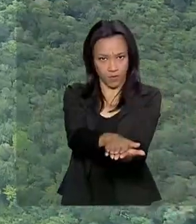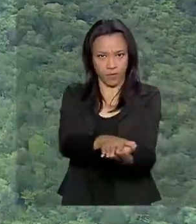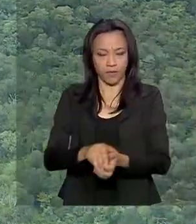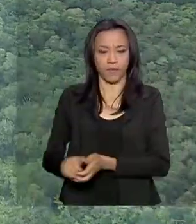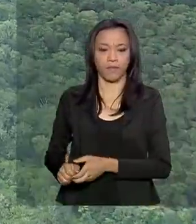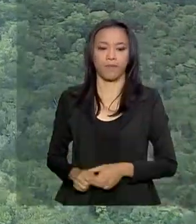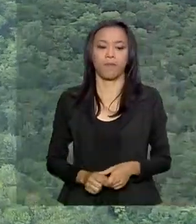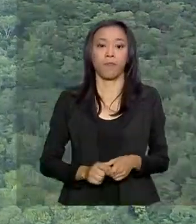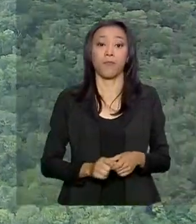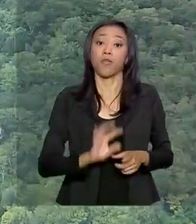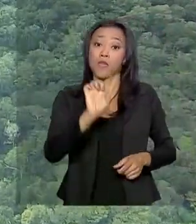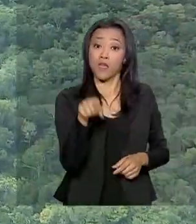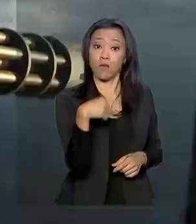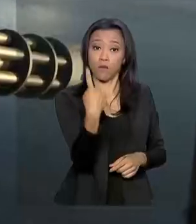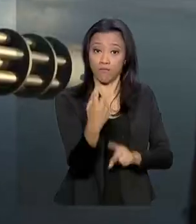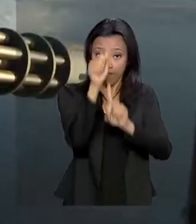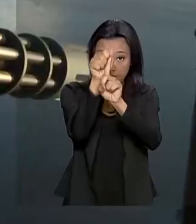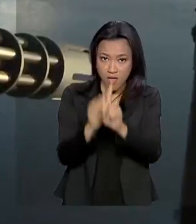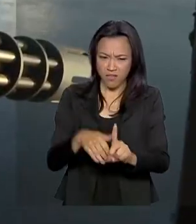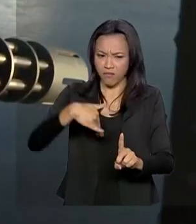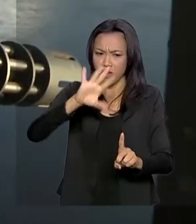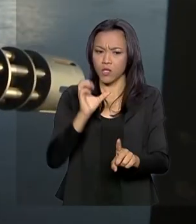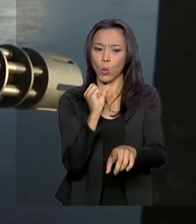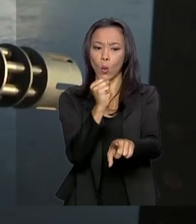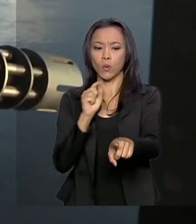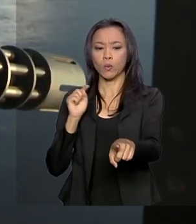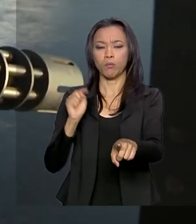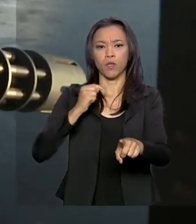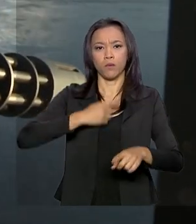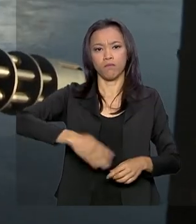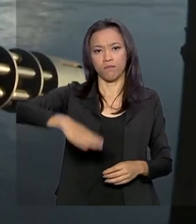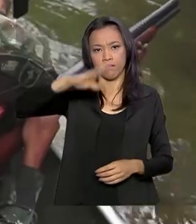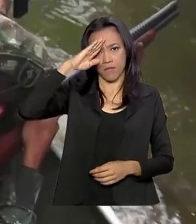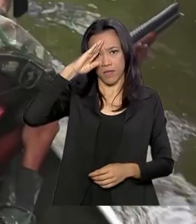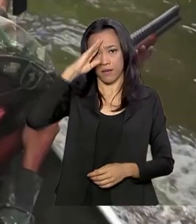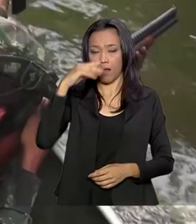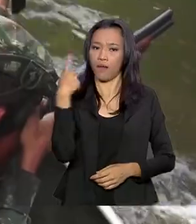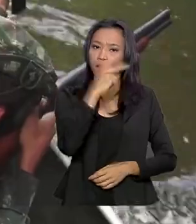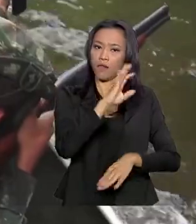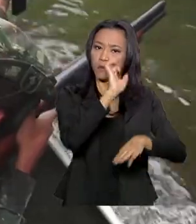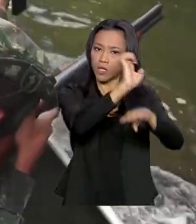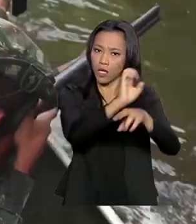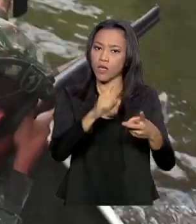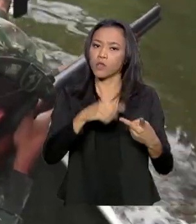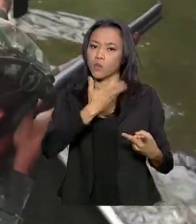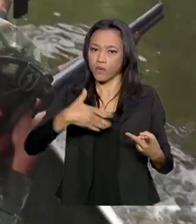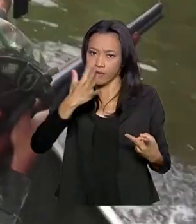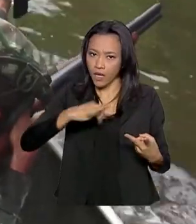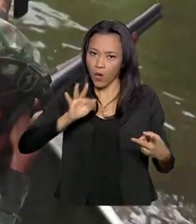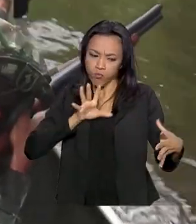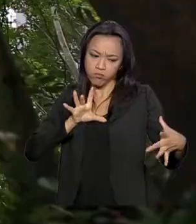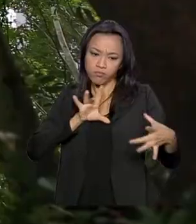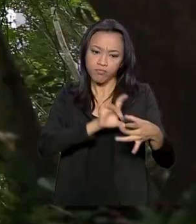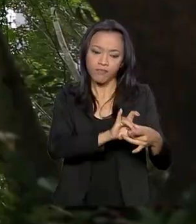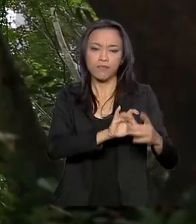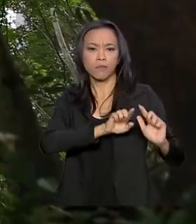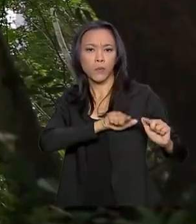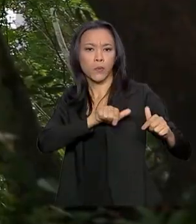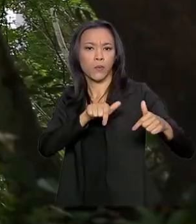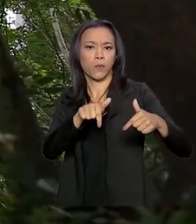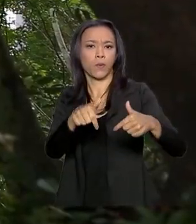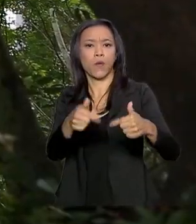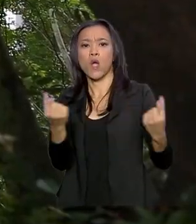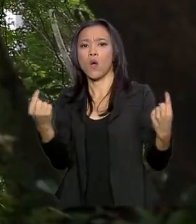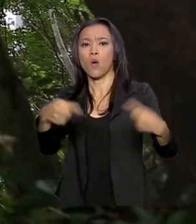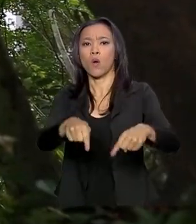Em um mês, mais de 8 mil militares e integrantes de agências municipais, estaduais e federais participaram das ações de combate aos